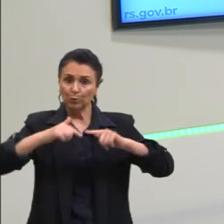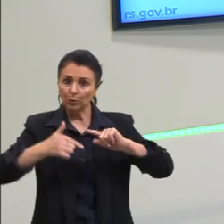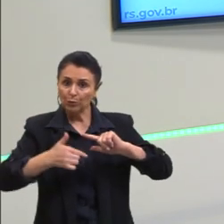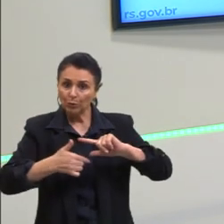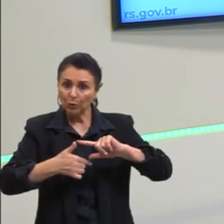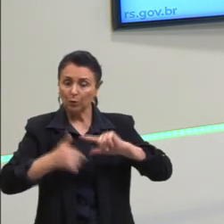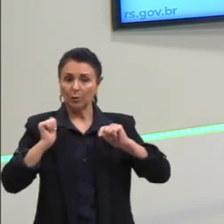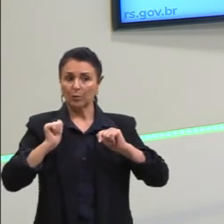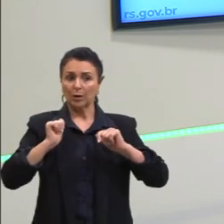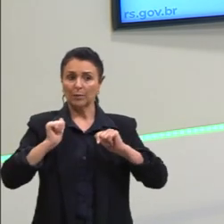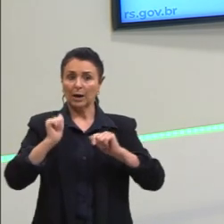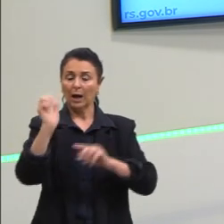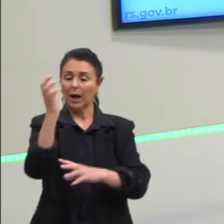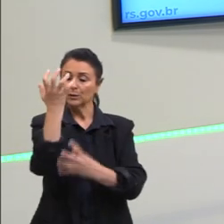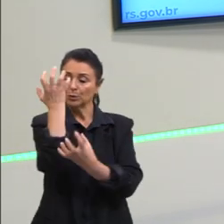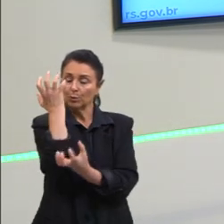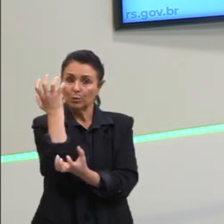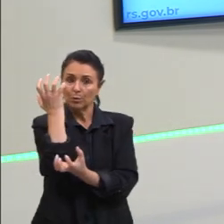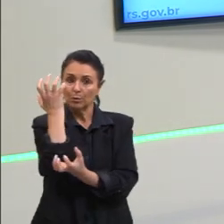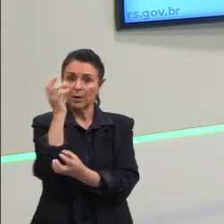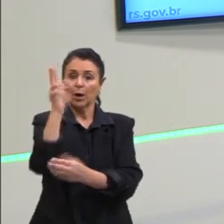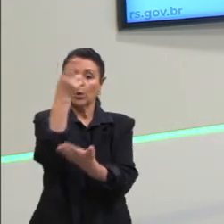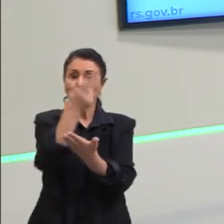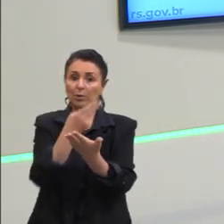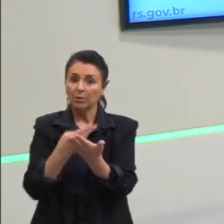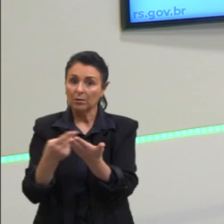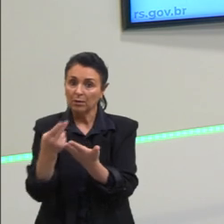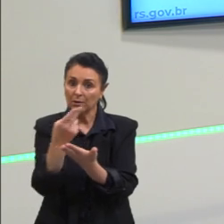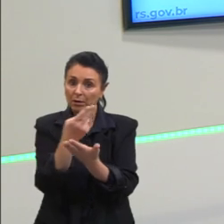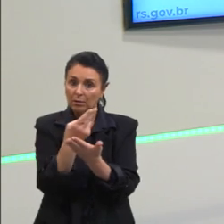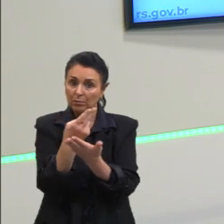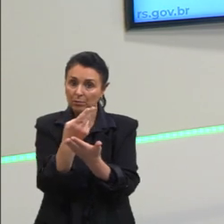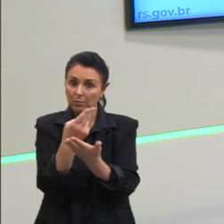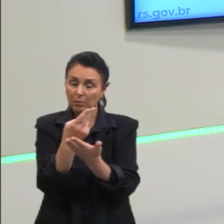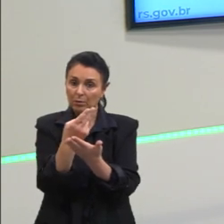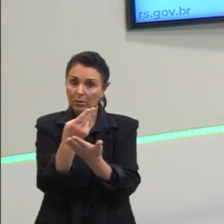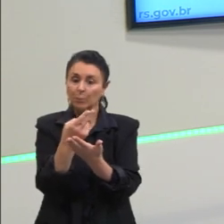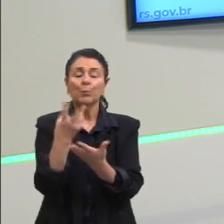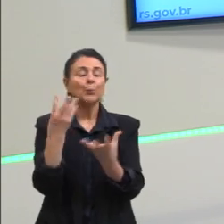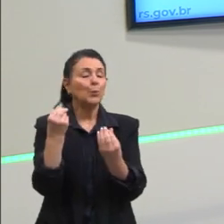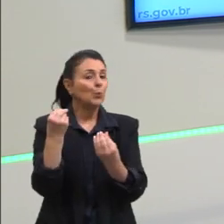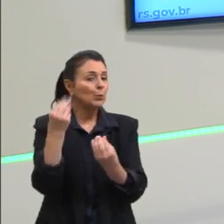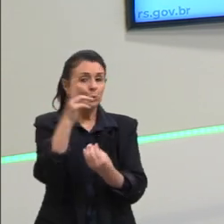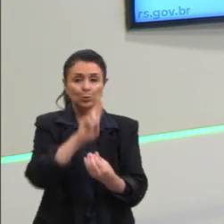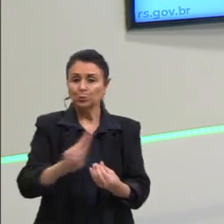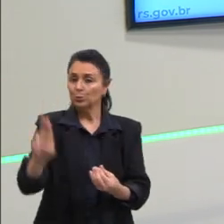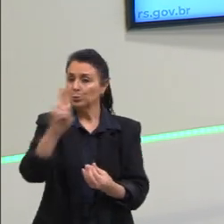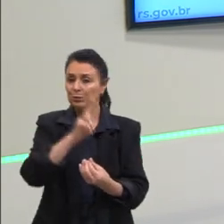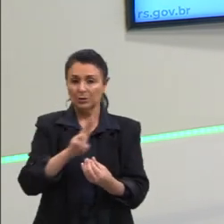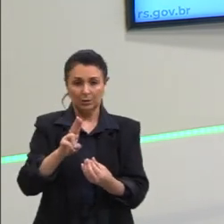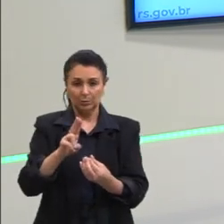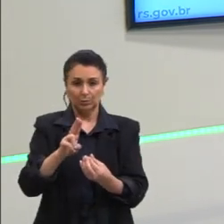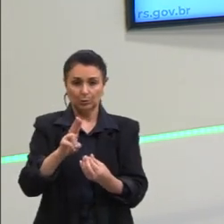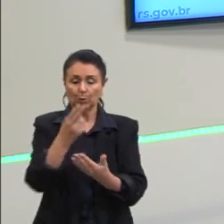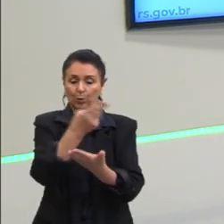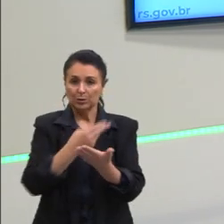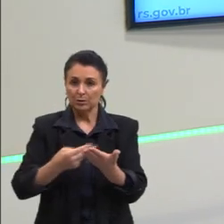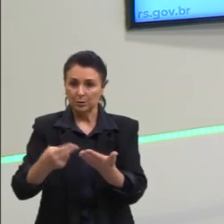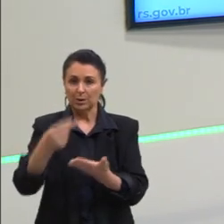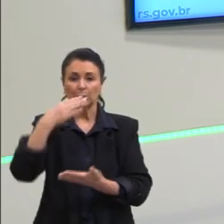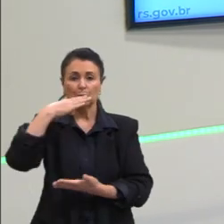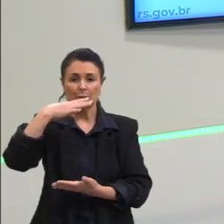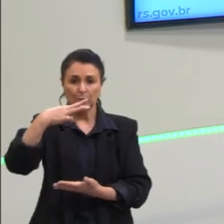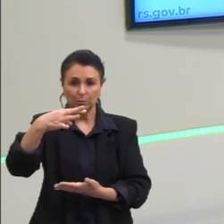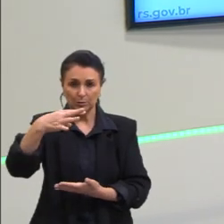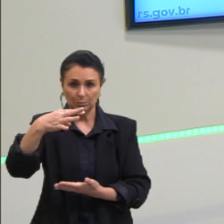sombras e desenhos, principalmente, gente, o desenho é muito explorado. As cores eu coloquei aqui, em sua grande